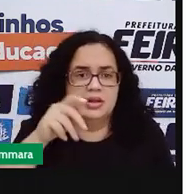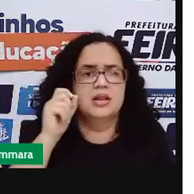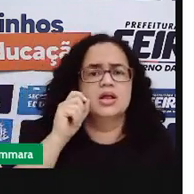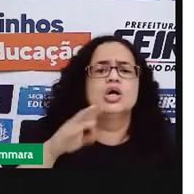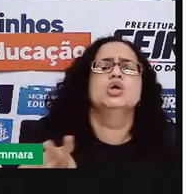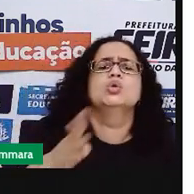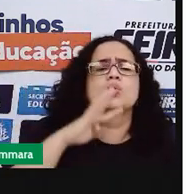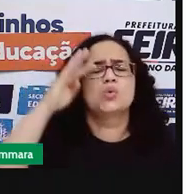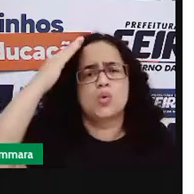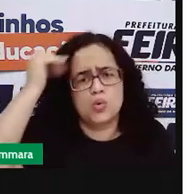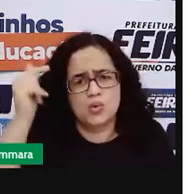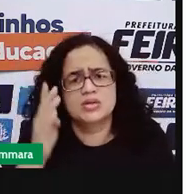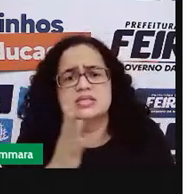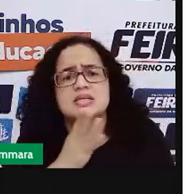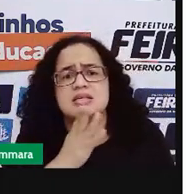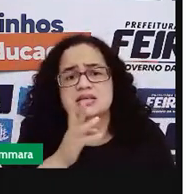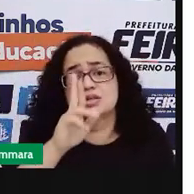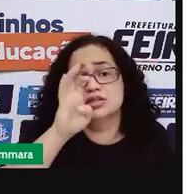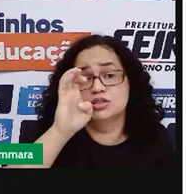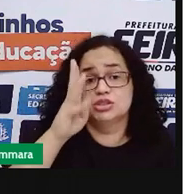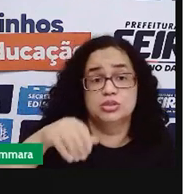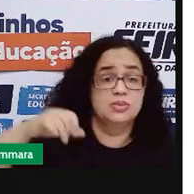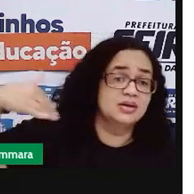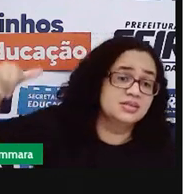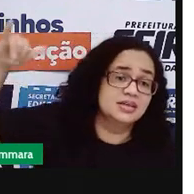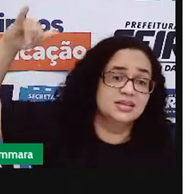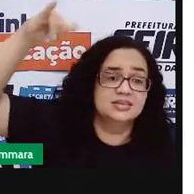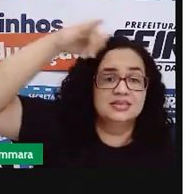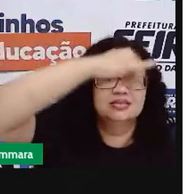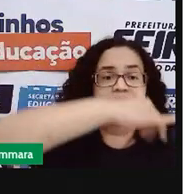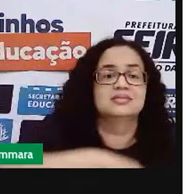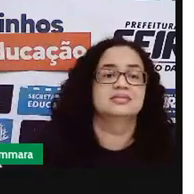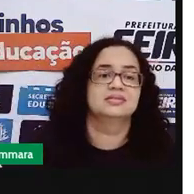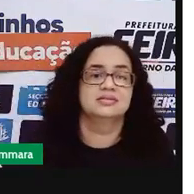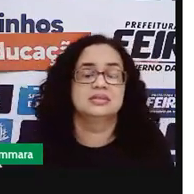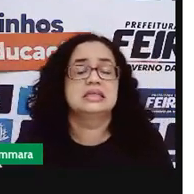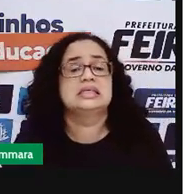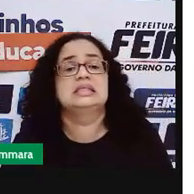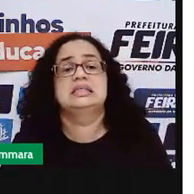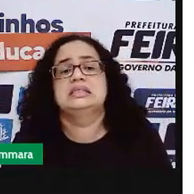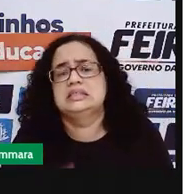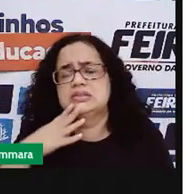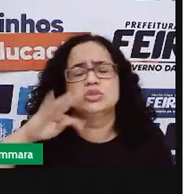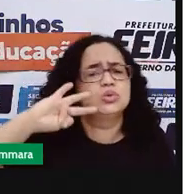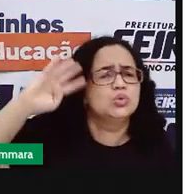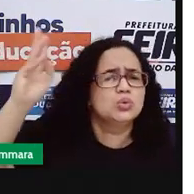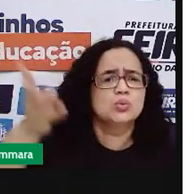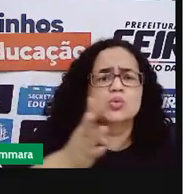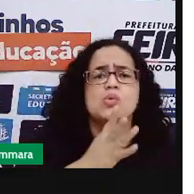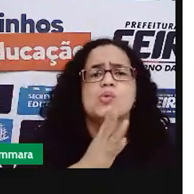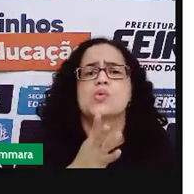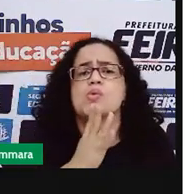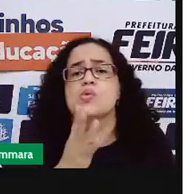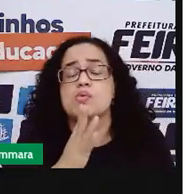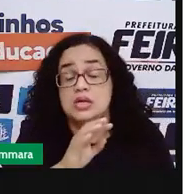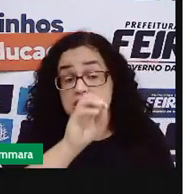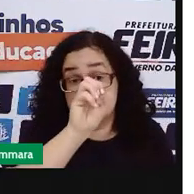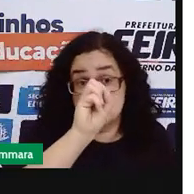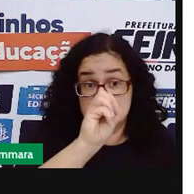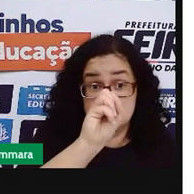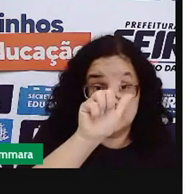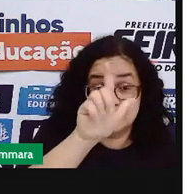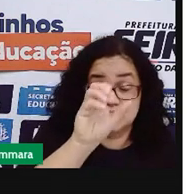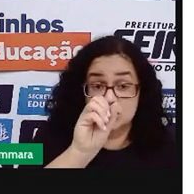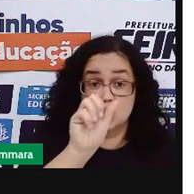todo mundo realmente conhece. Retibute da asas. Isso aí, todo mundo conhece. O slogan